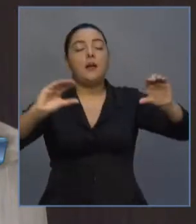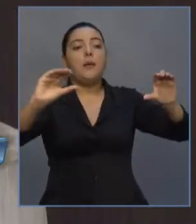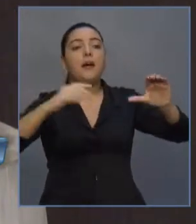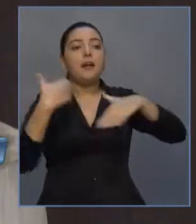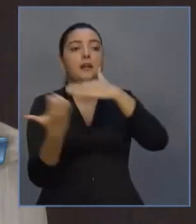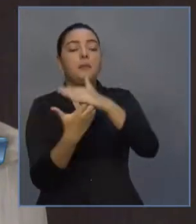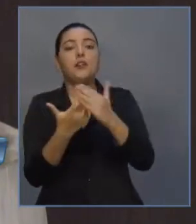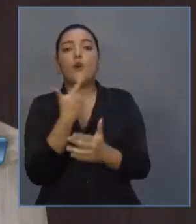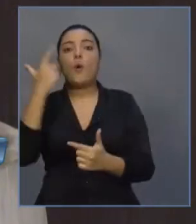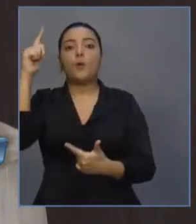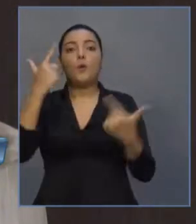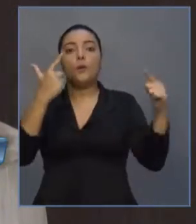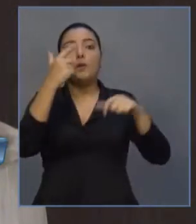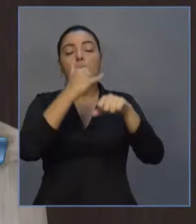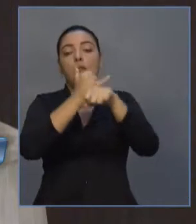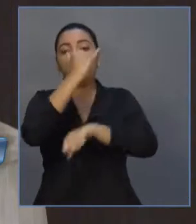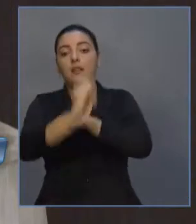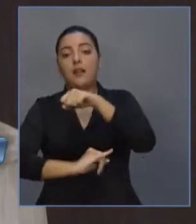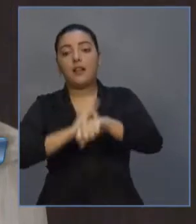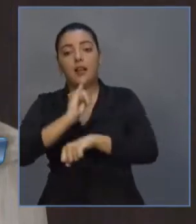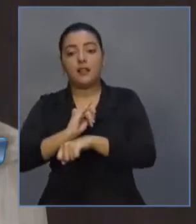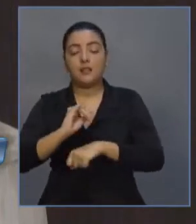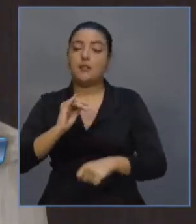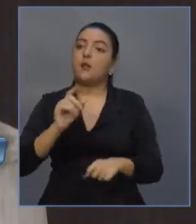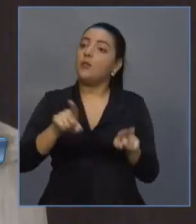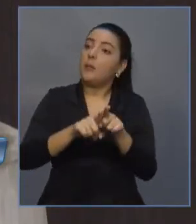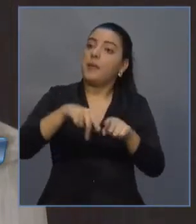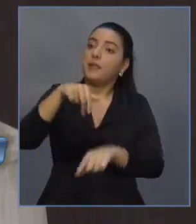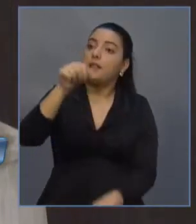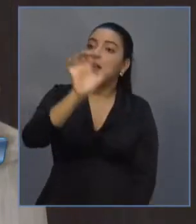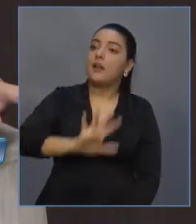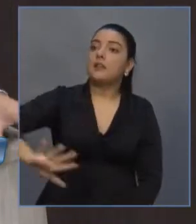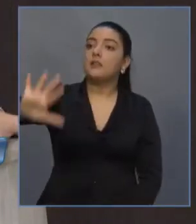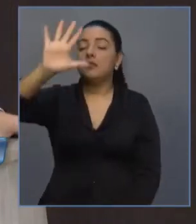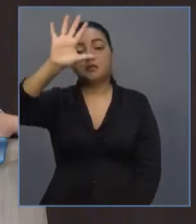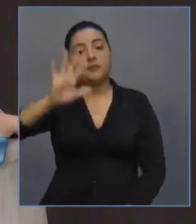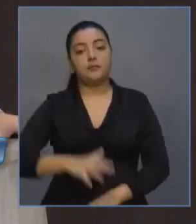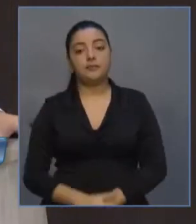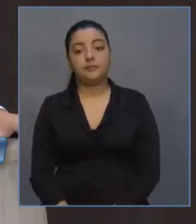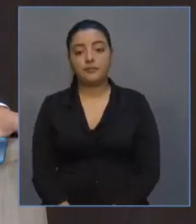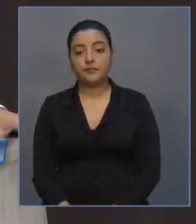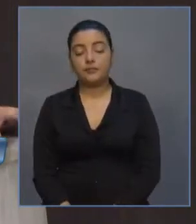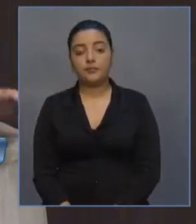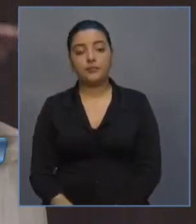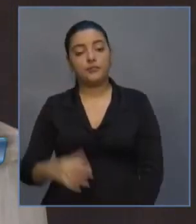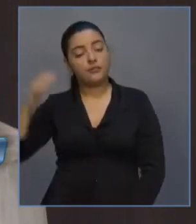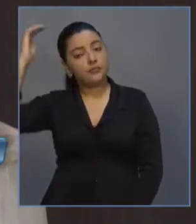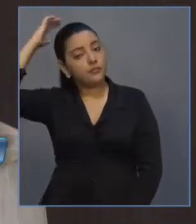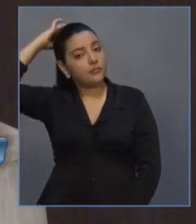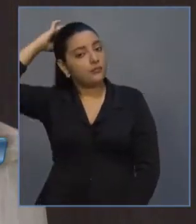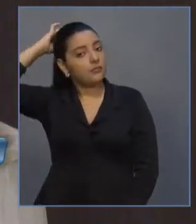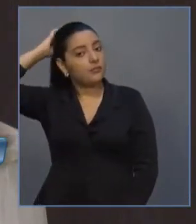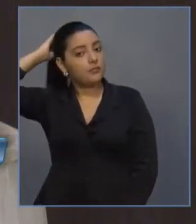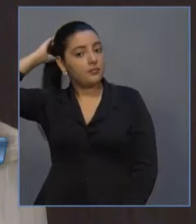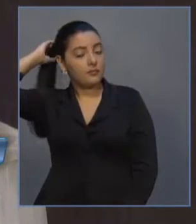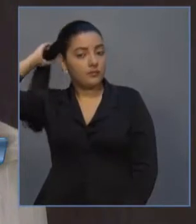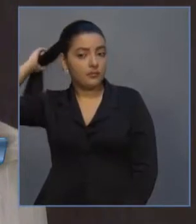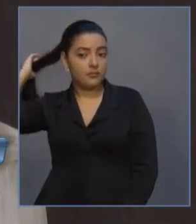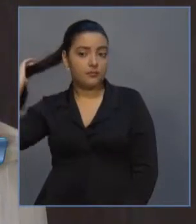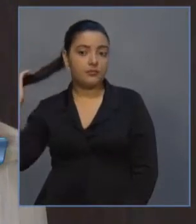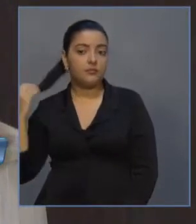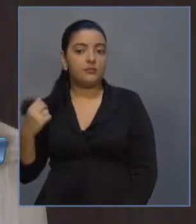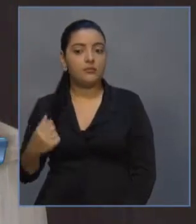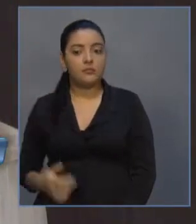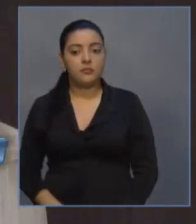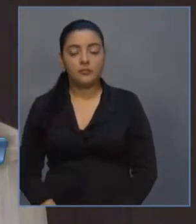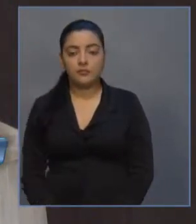através dos impostos e destino para o capital de giro dessas empresas que se